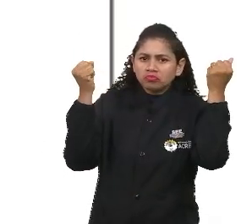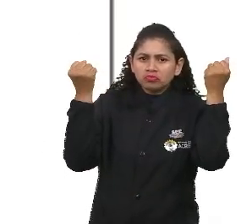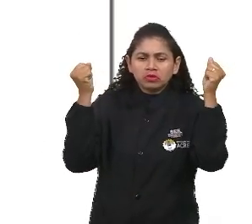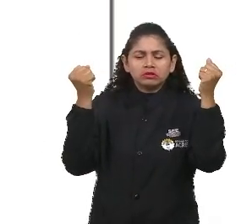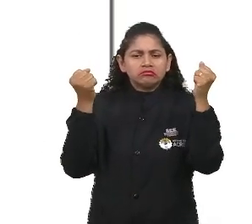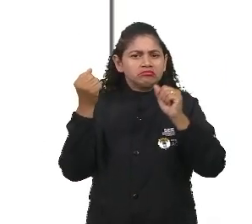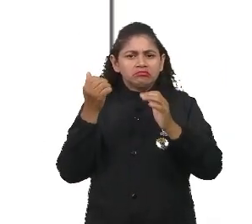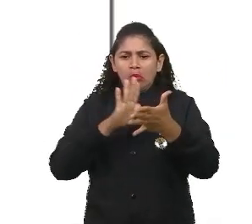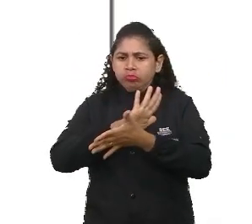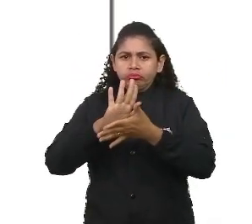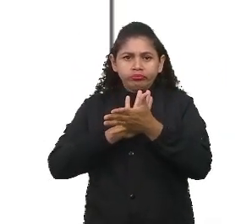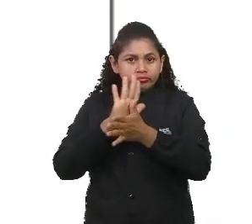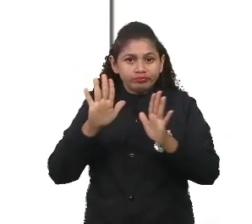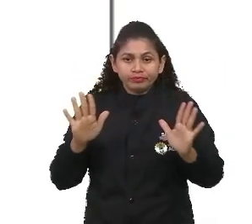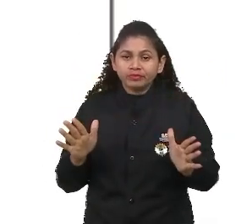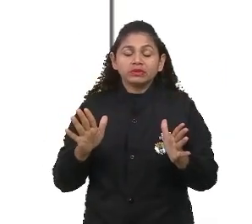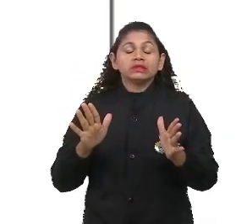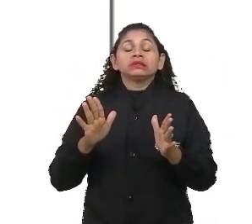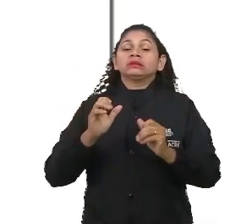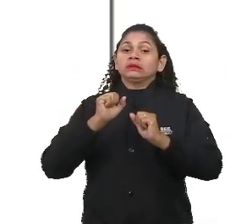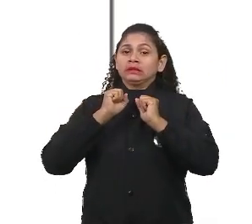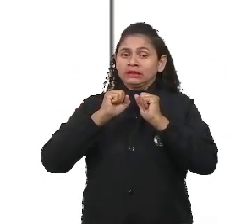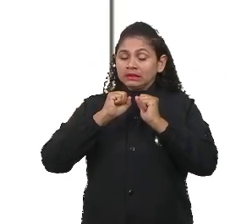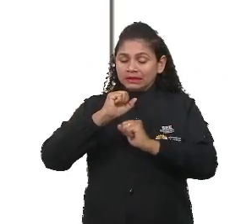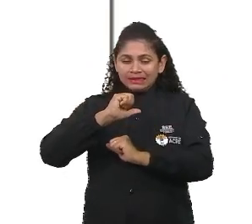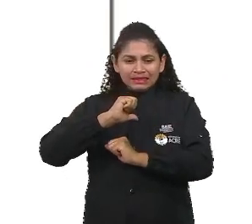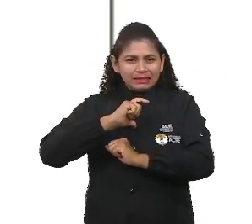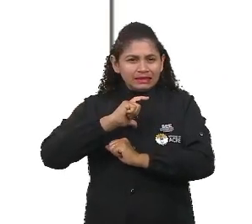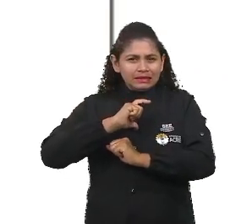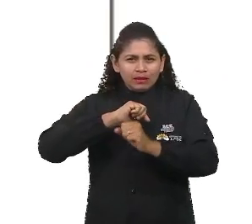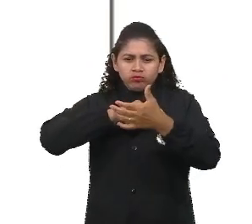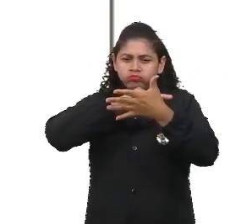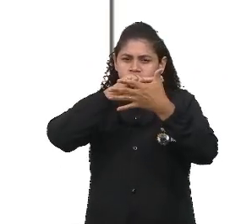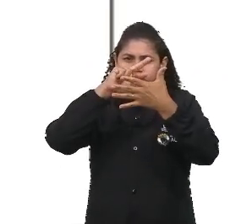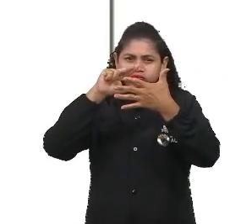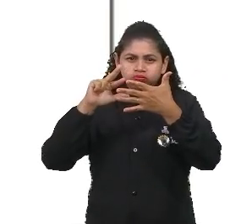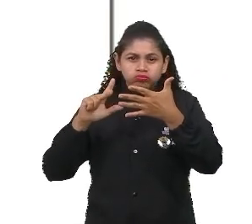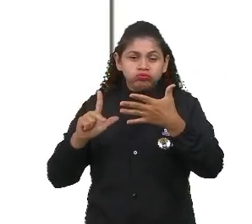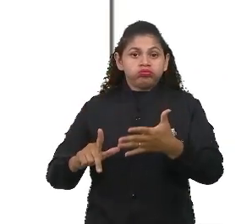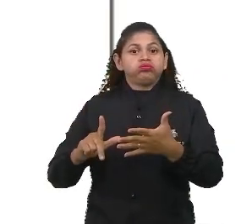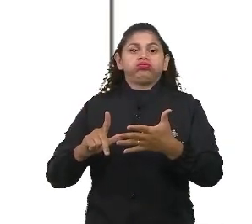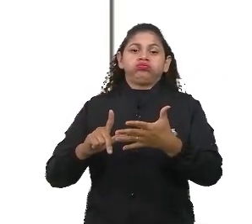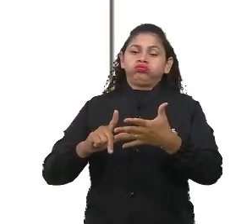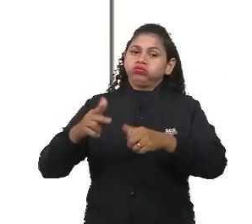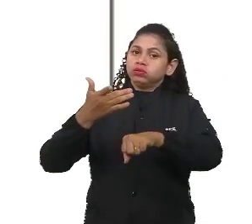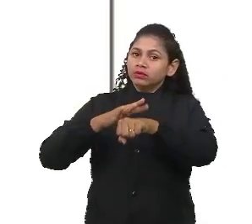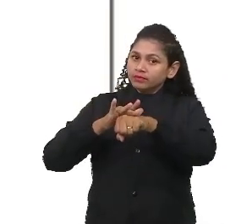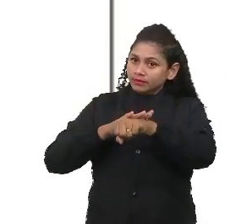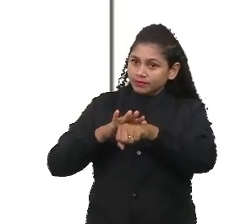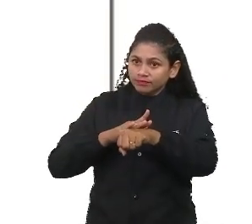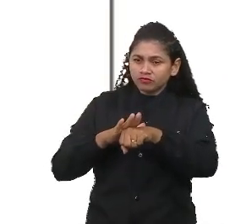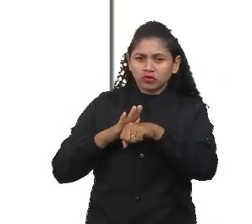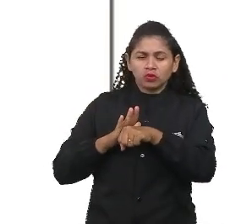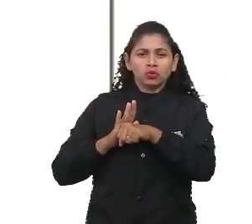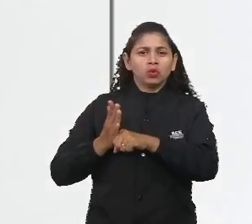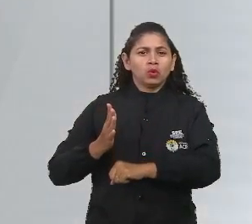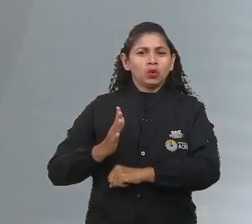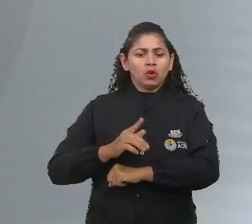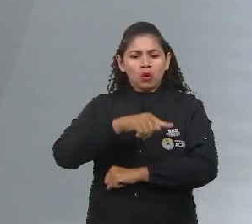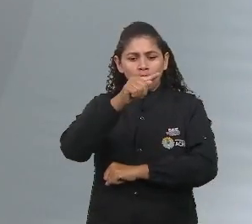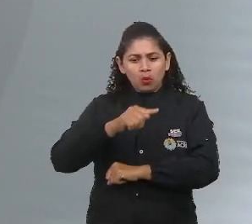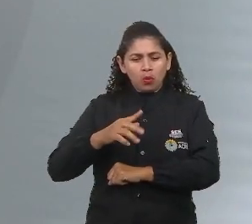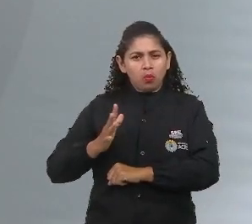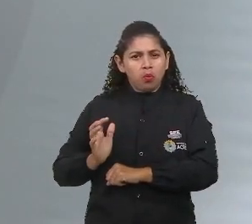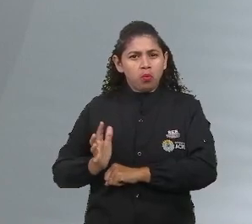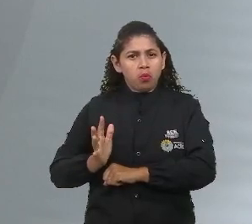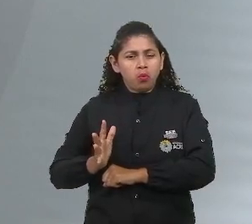pulmonares, câncer, distúrbios metabólicos, doenças cardiovasculares, distúrbios músculos esqueléticos, transformações psicológicas. E dentro